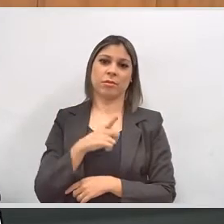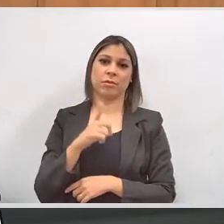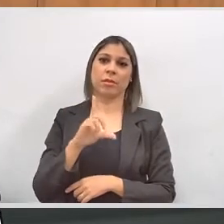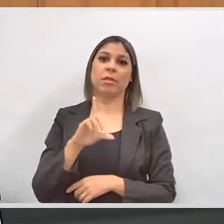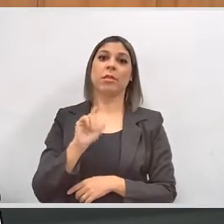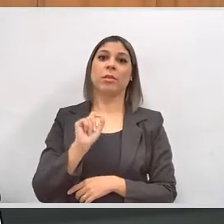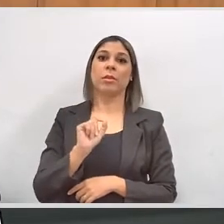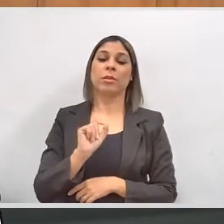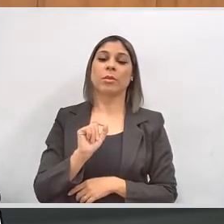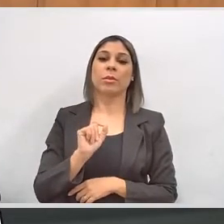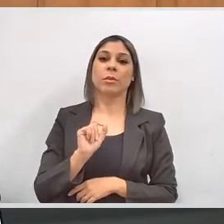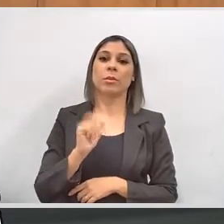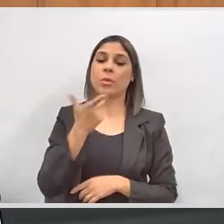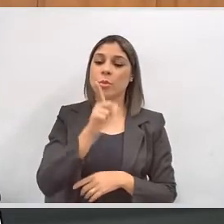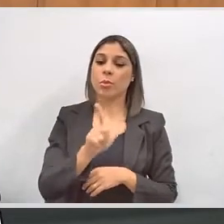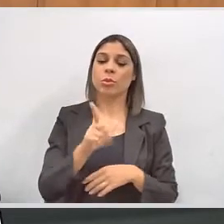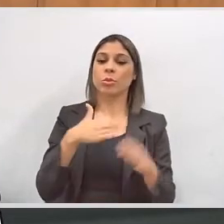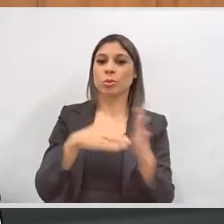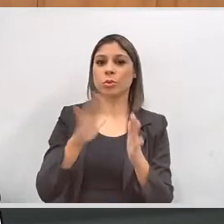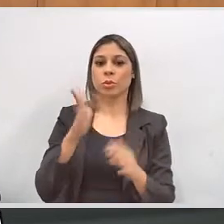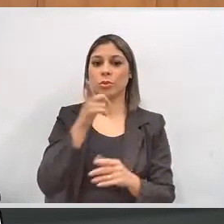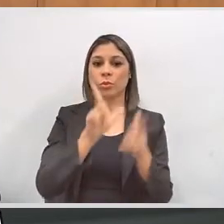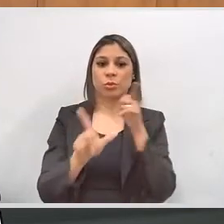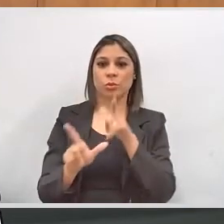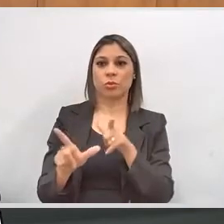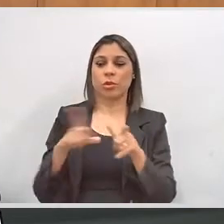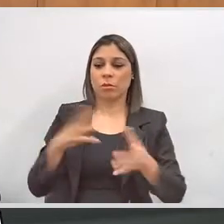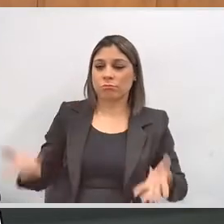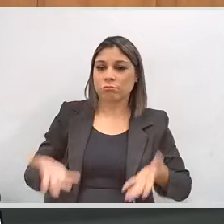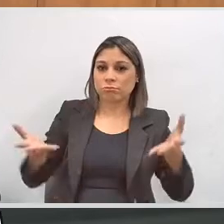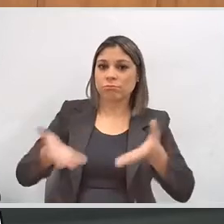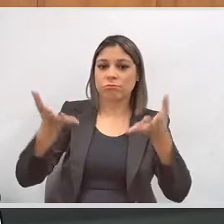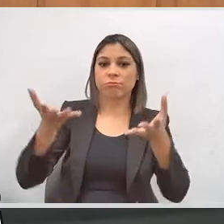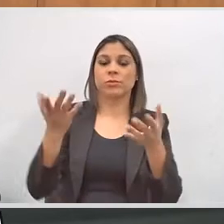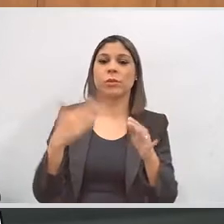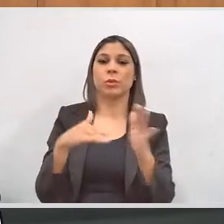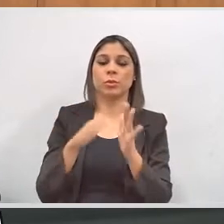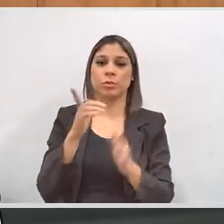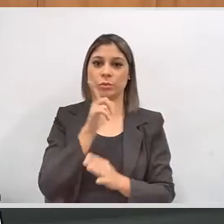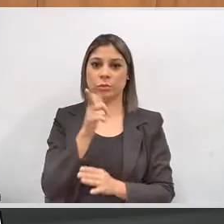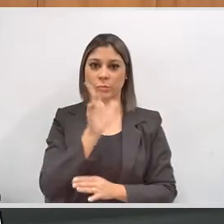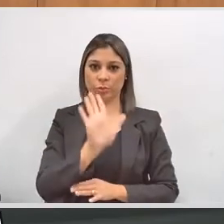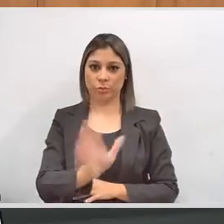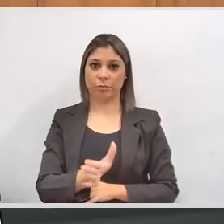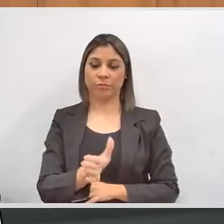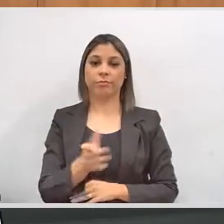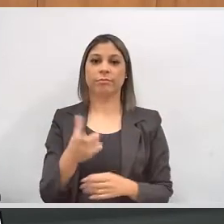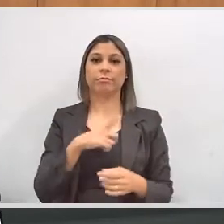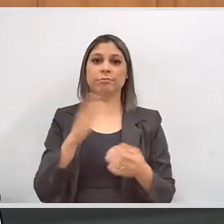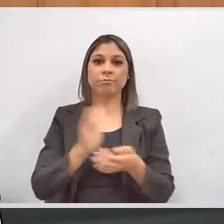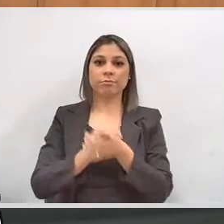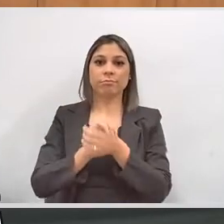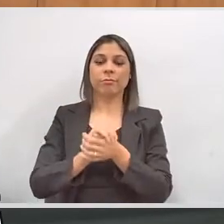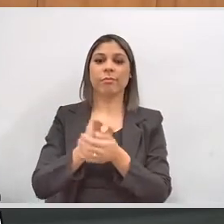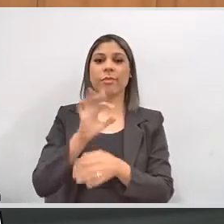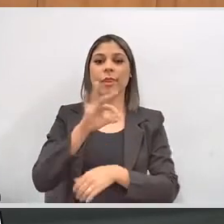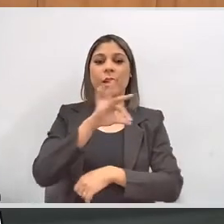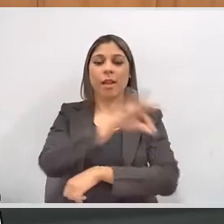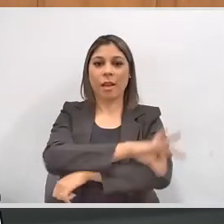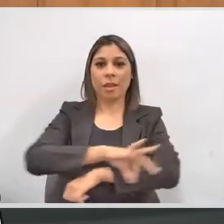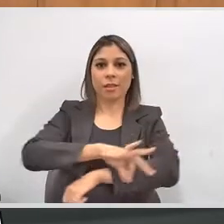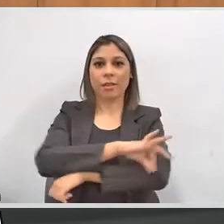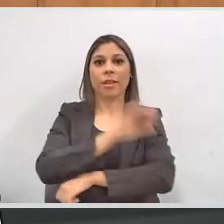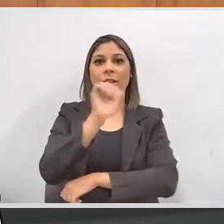desafiada pelos frutos que já produziu, estimulada pelos frutos que já produziu. E aqui eu quero render homenagem à